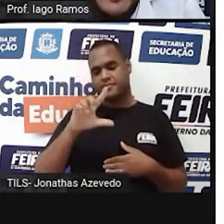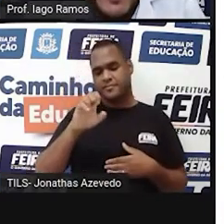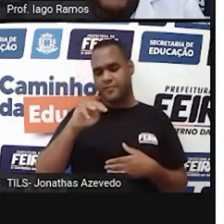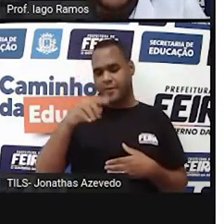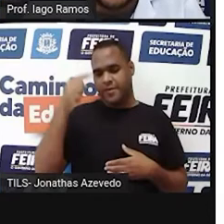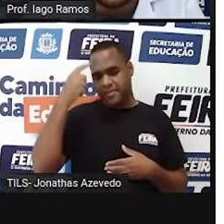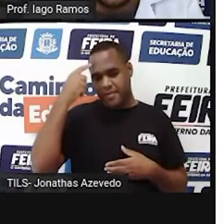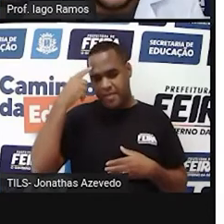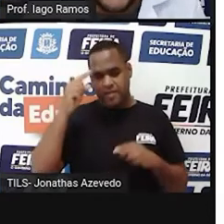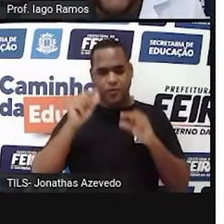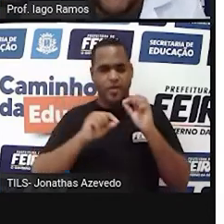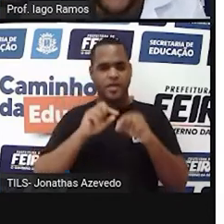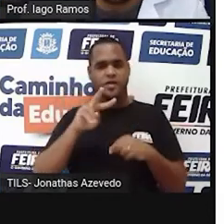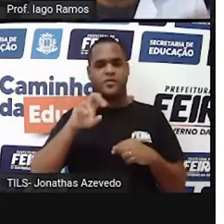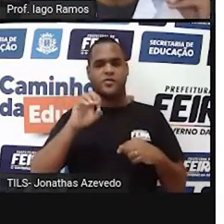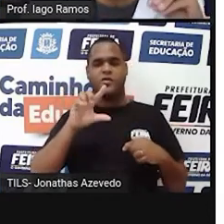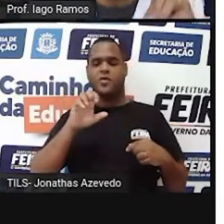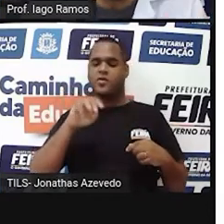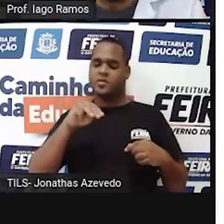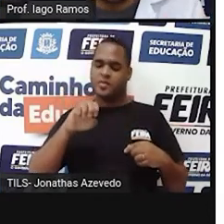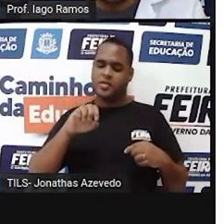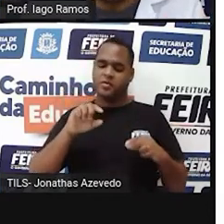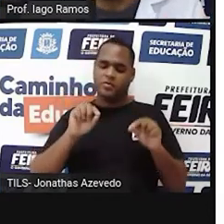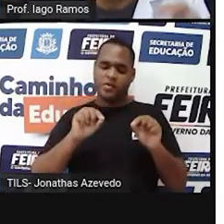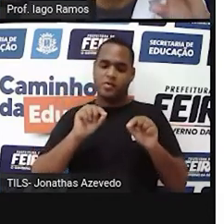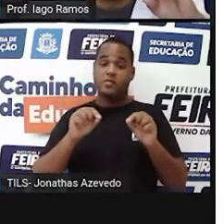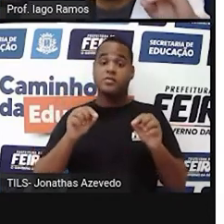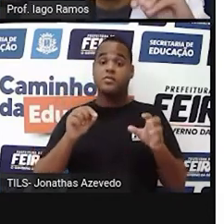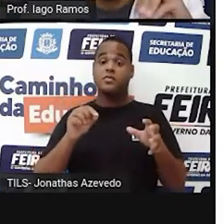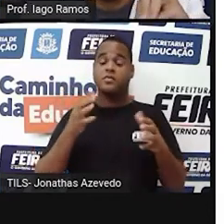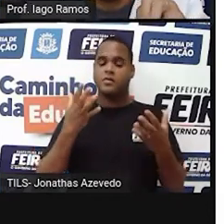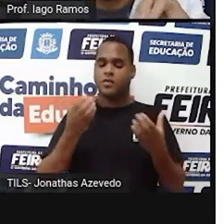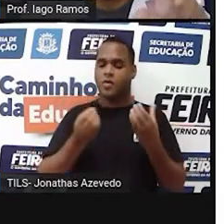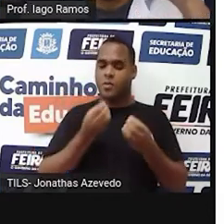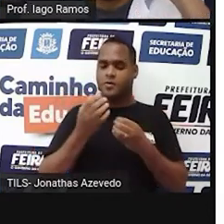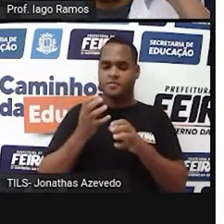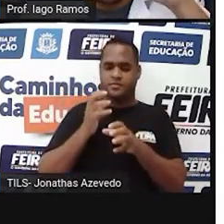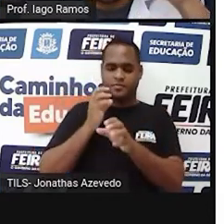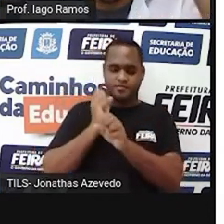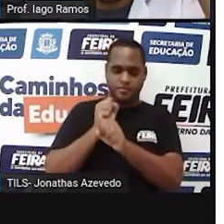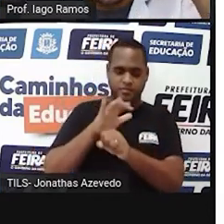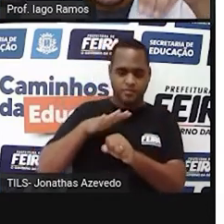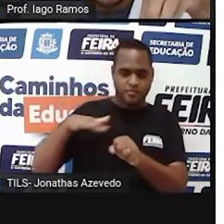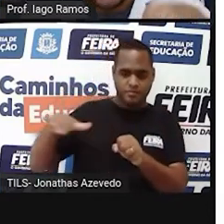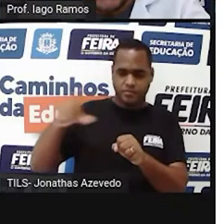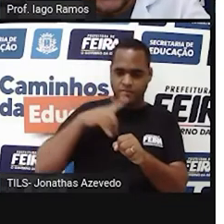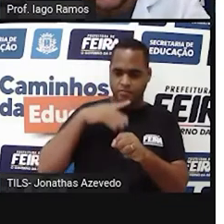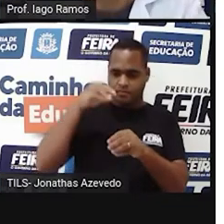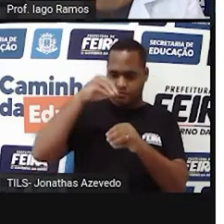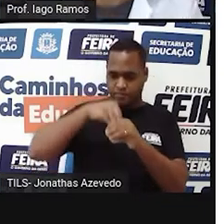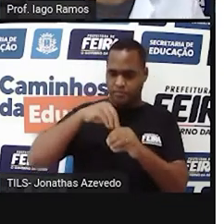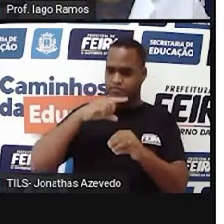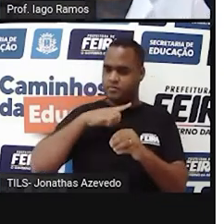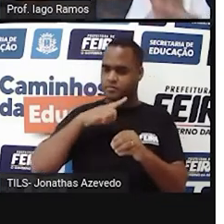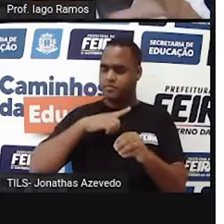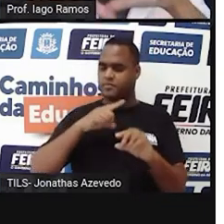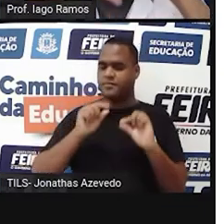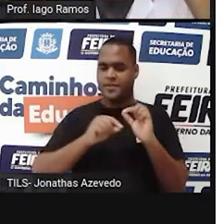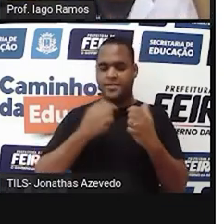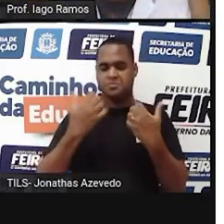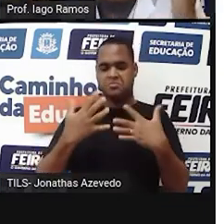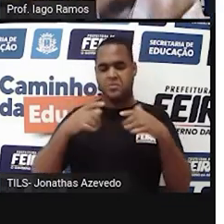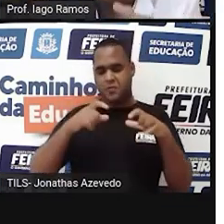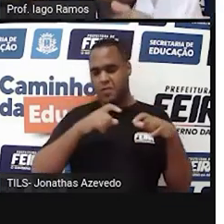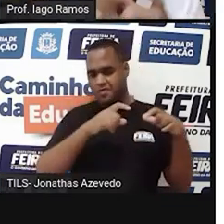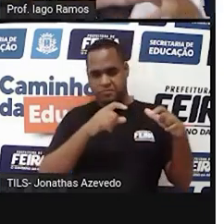vamos pensar volume como a medida do espaço interno de